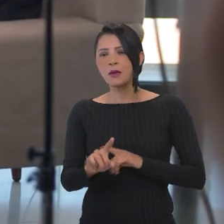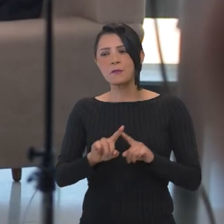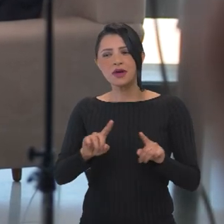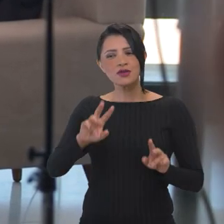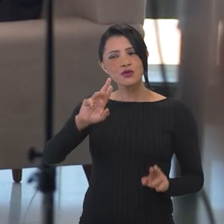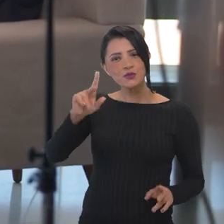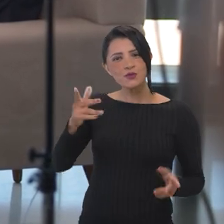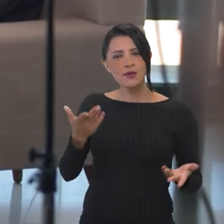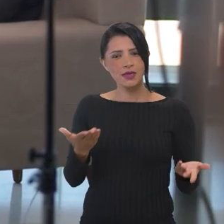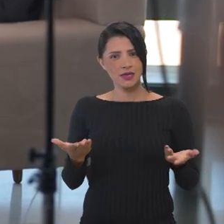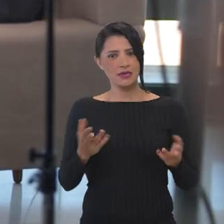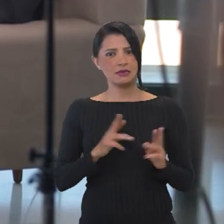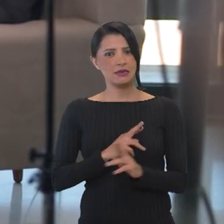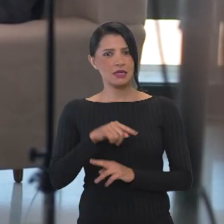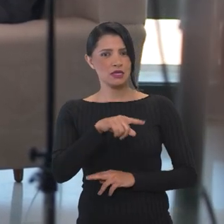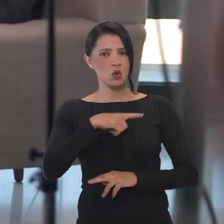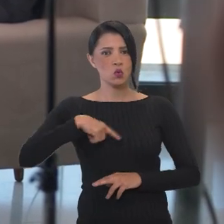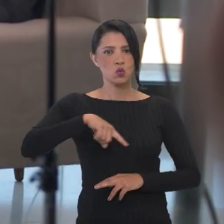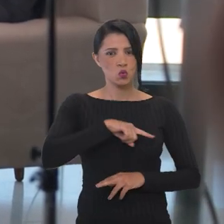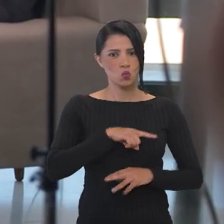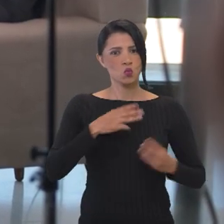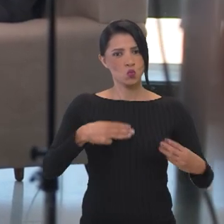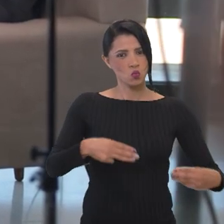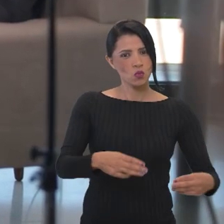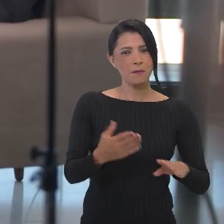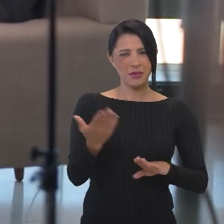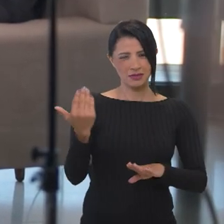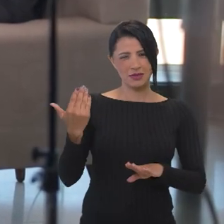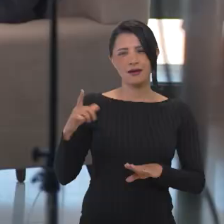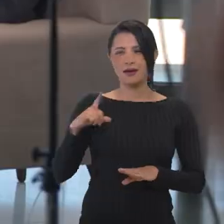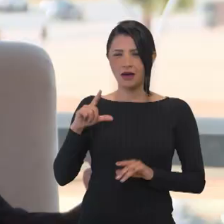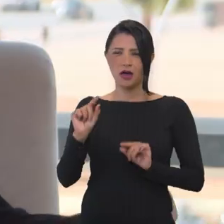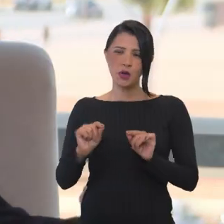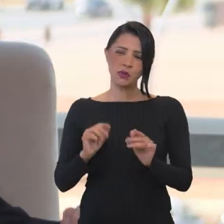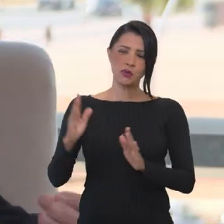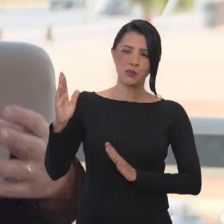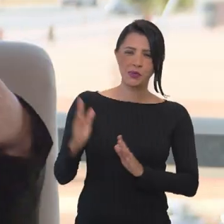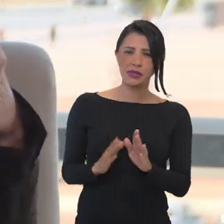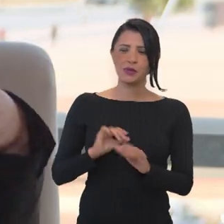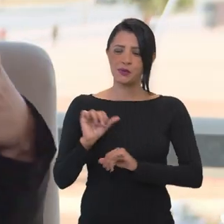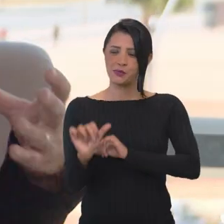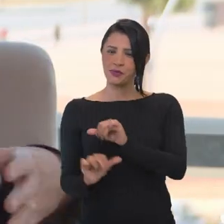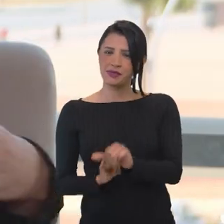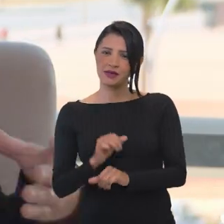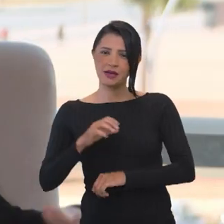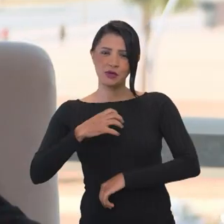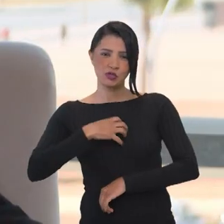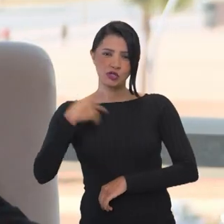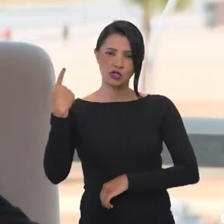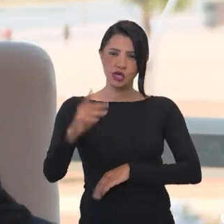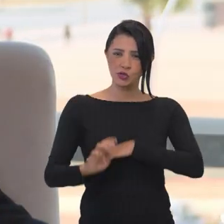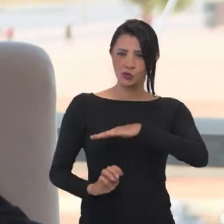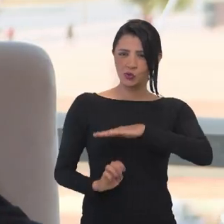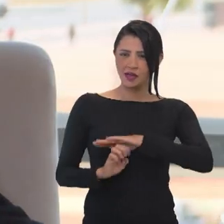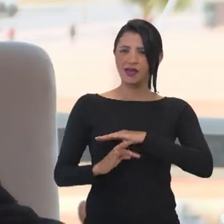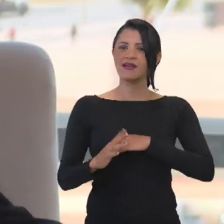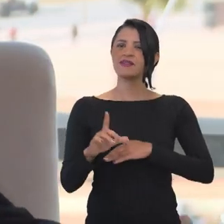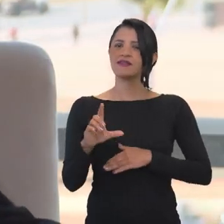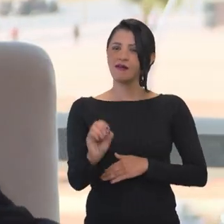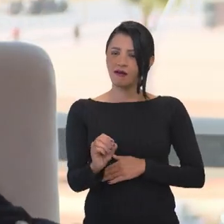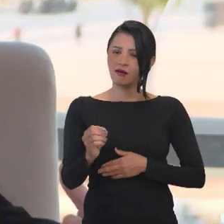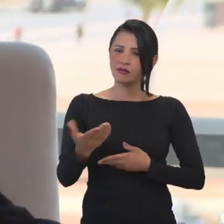grande em relação ao nosso agora. Aquele período lá era um período de, talvez, de uma mudança na forma do Estado atuar.